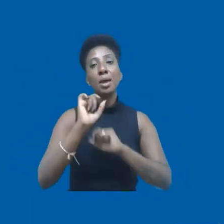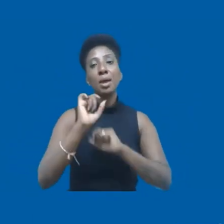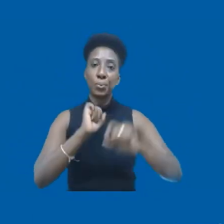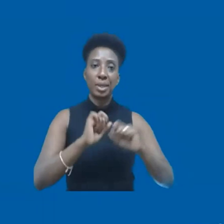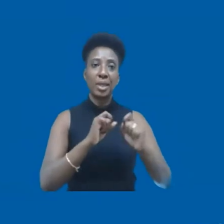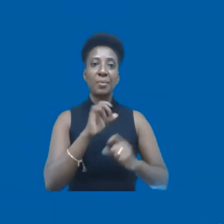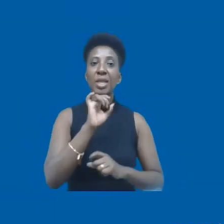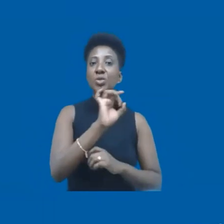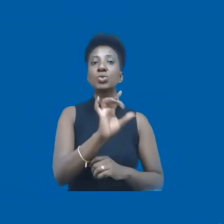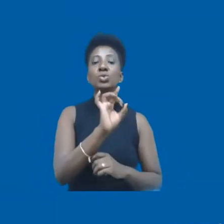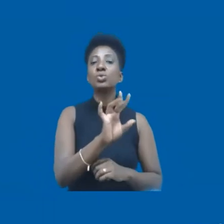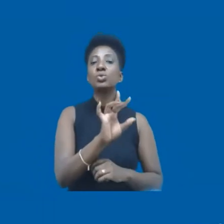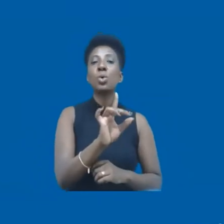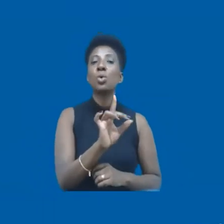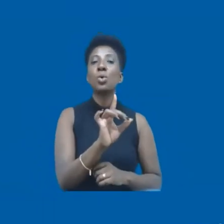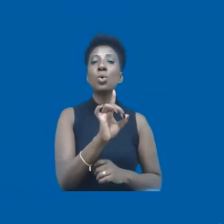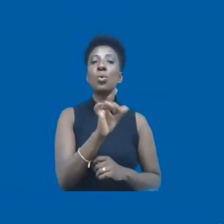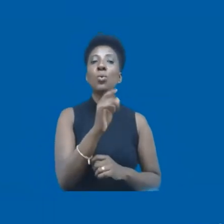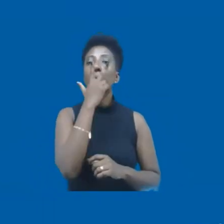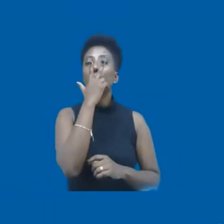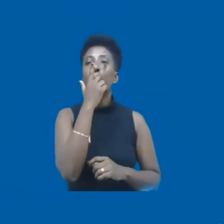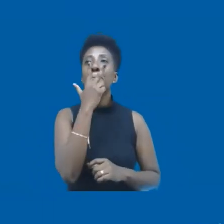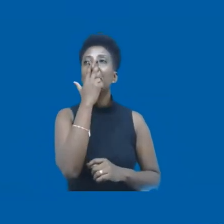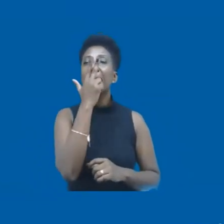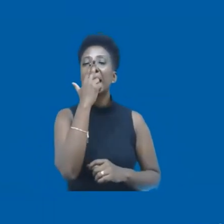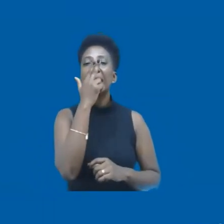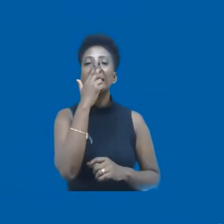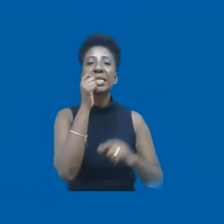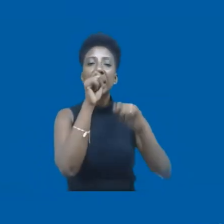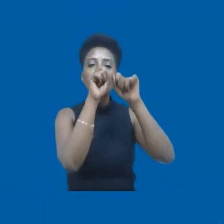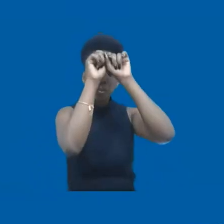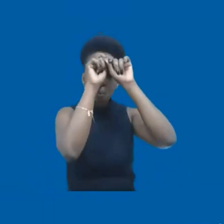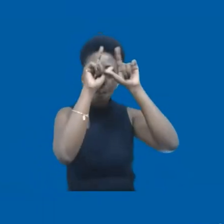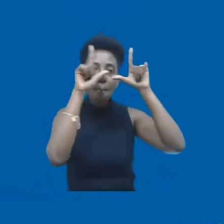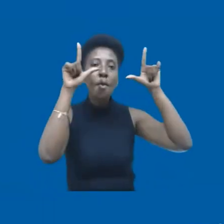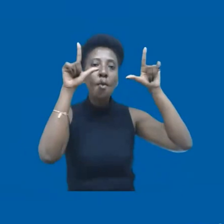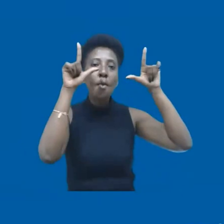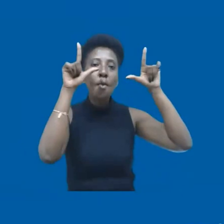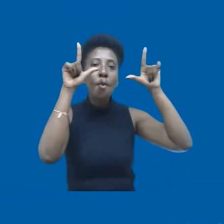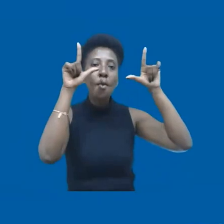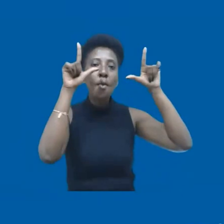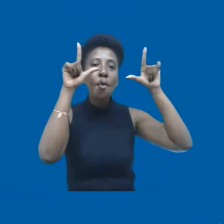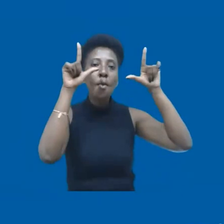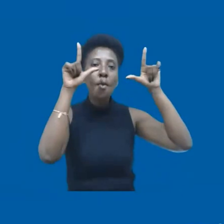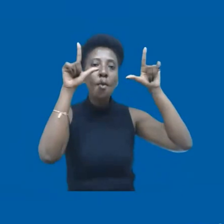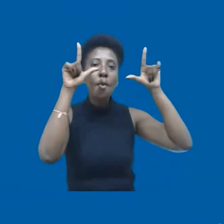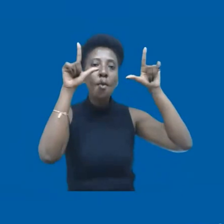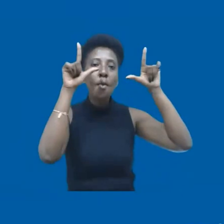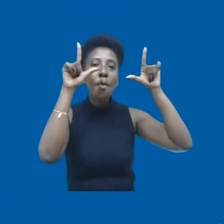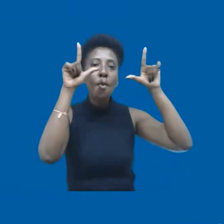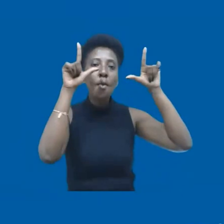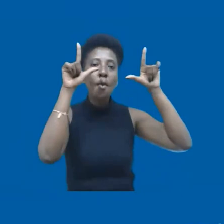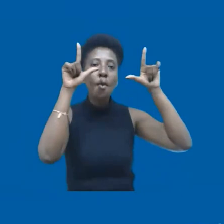apenas uma limpeza de consciência individual. Então, a gente precisa estar sempre